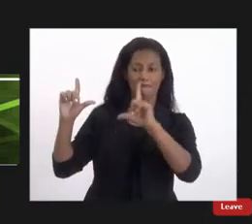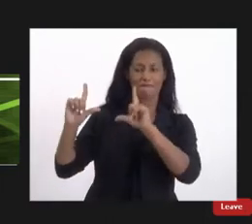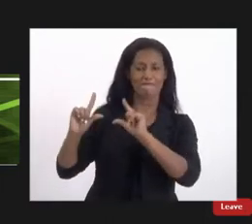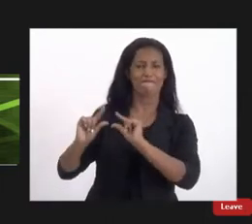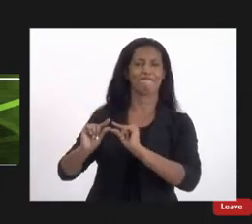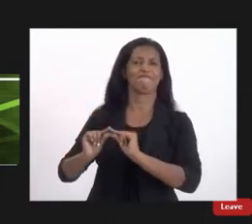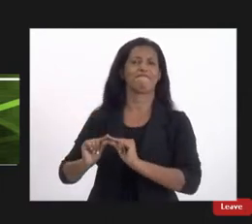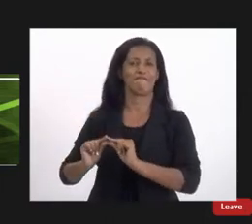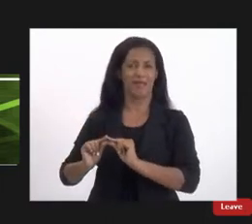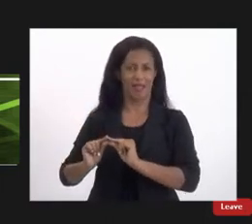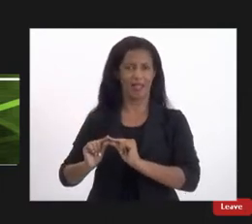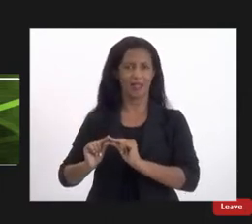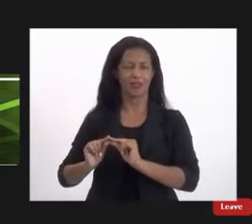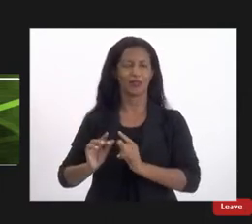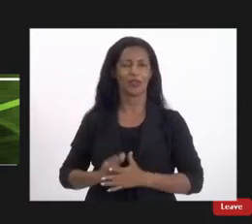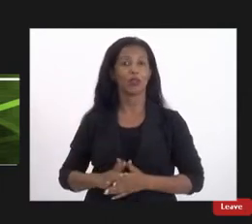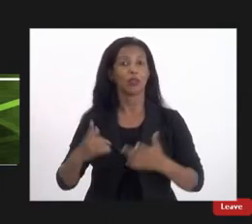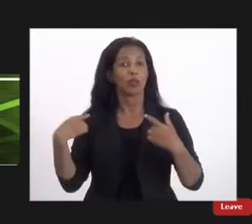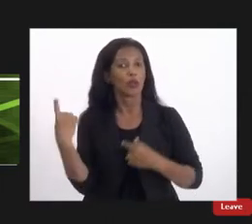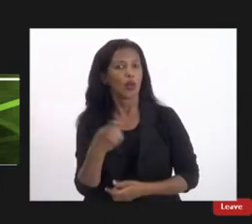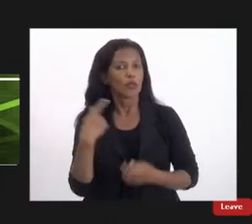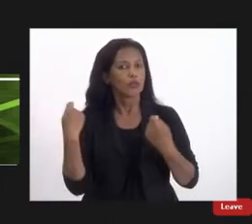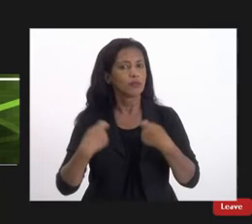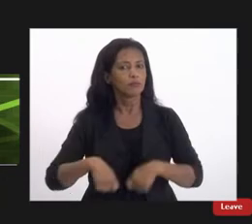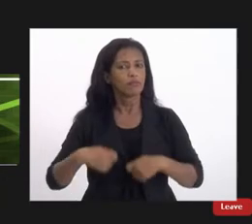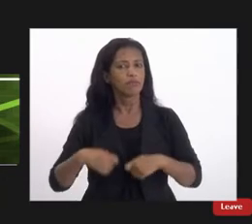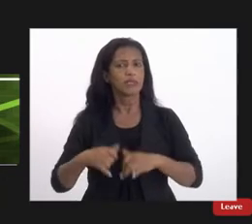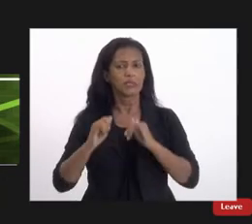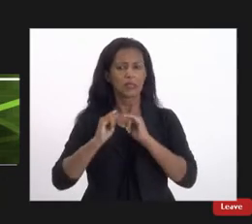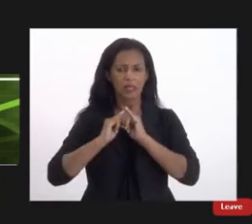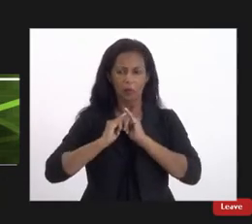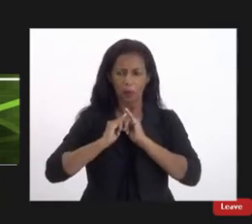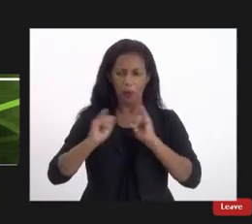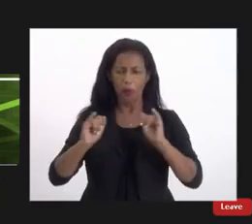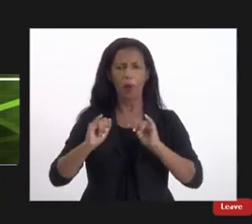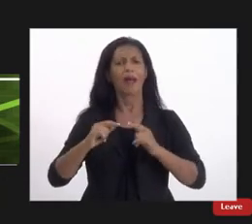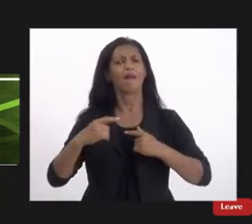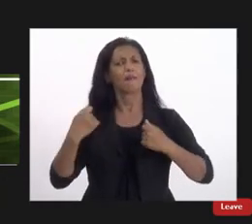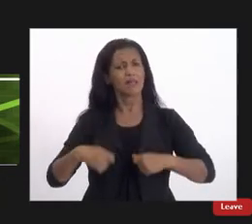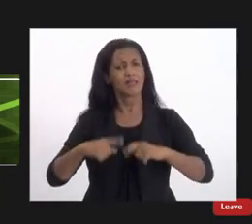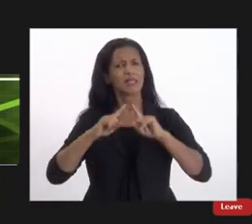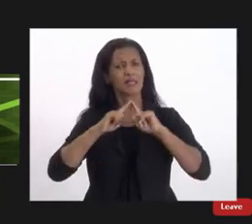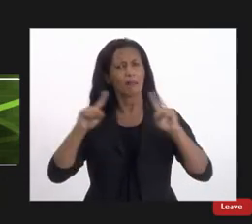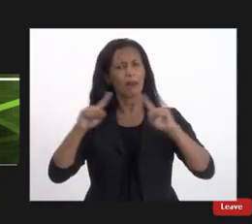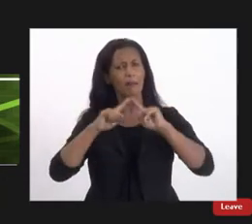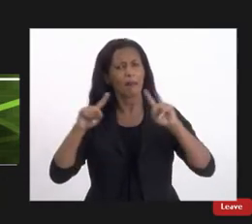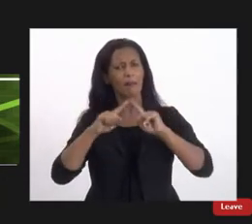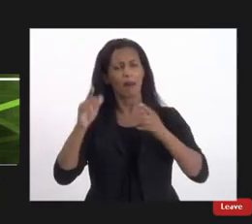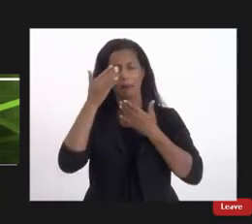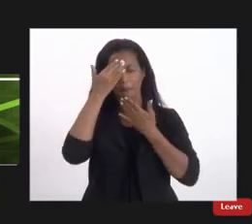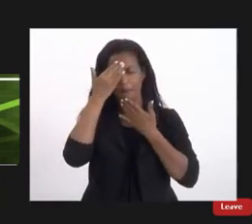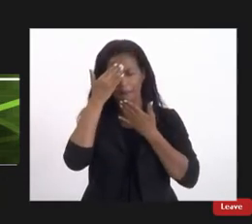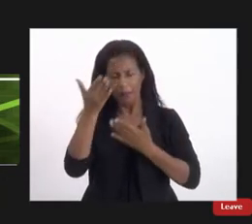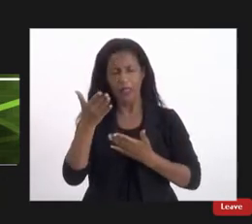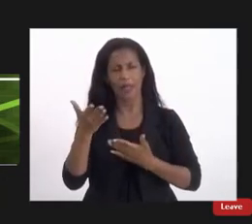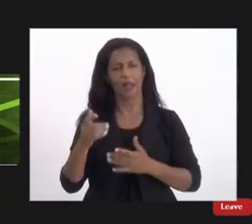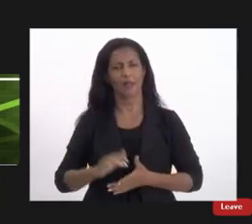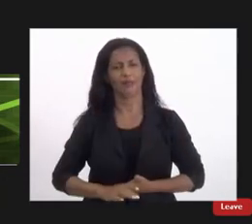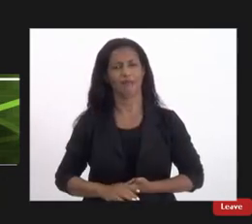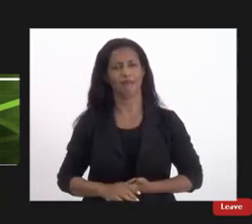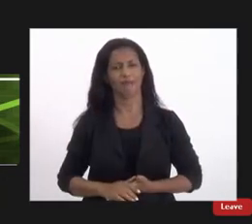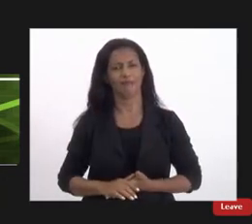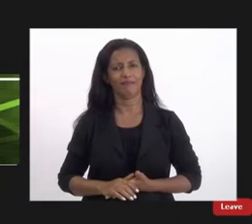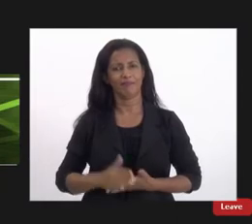feminicídio nós precisamos me anunciar muito obrigada pela fala e pelo espaço muito